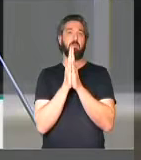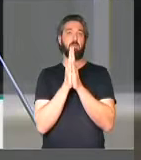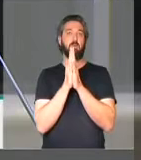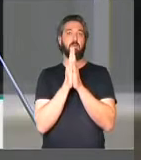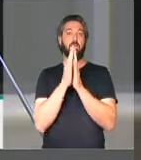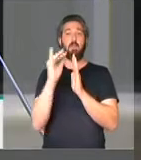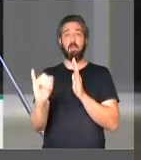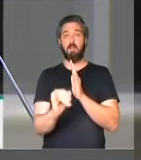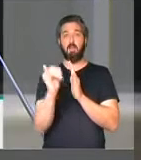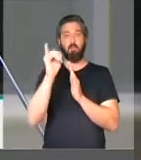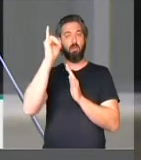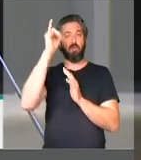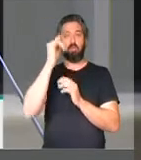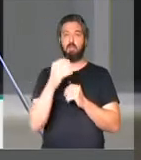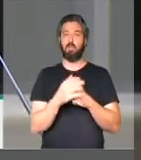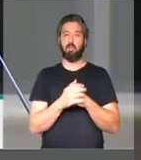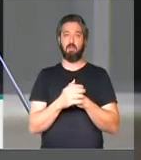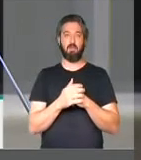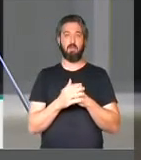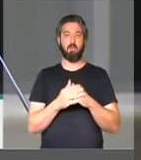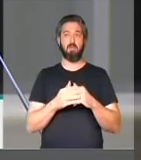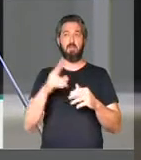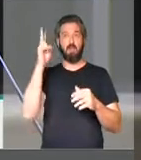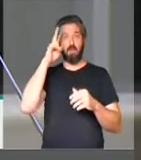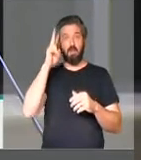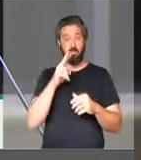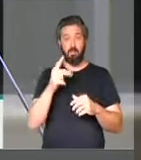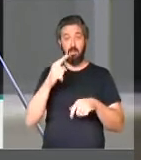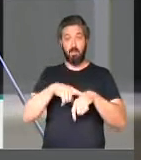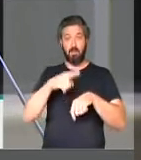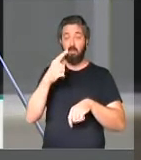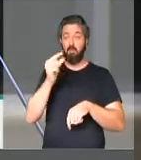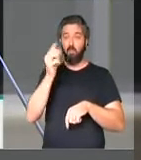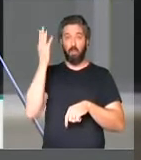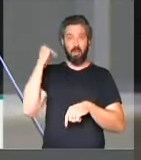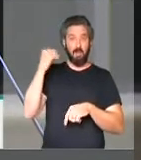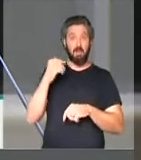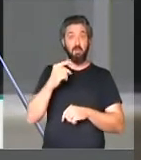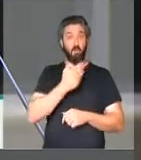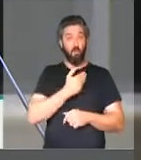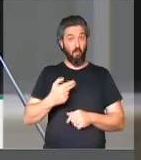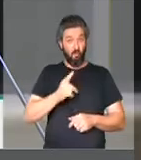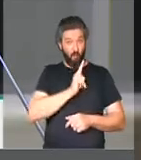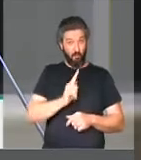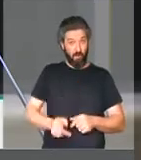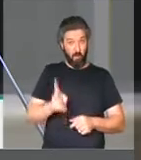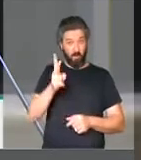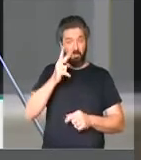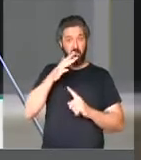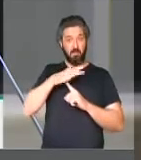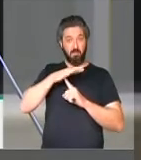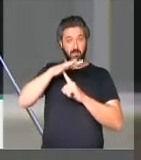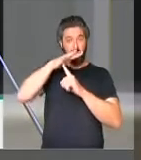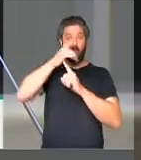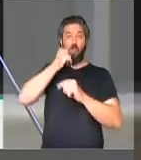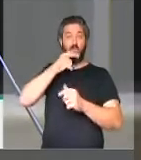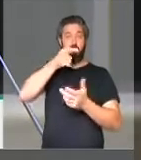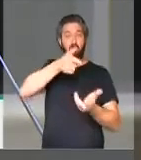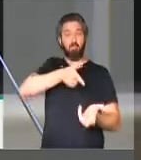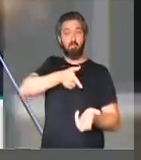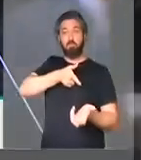importante lembrar que recentemente esse governador subiu no